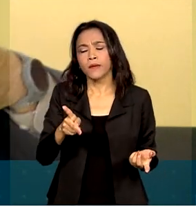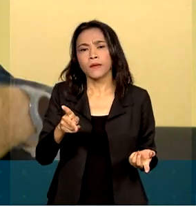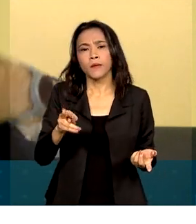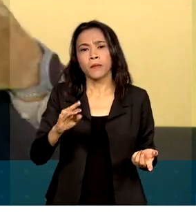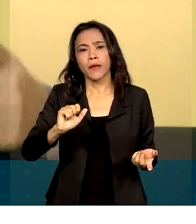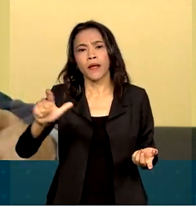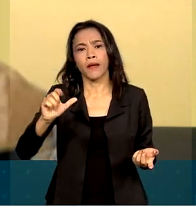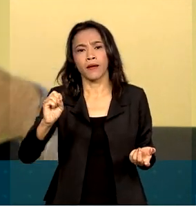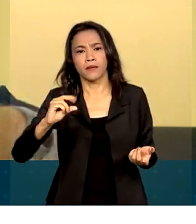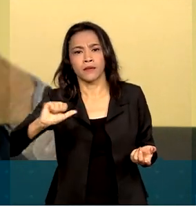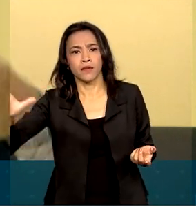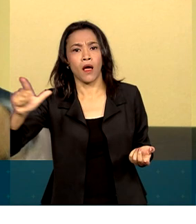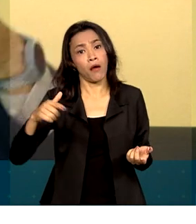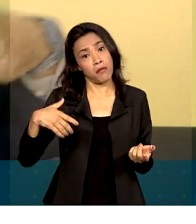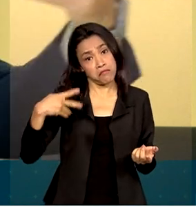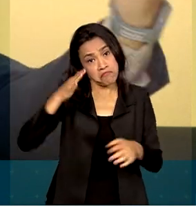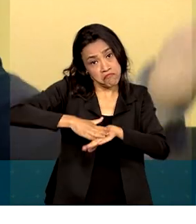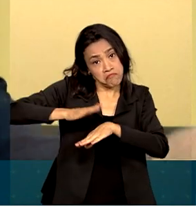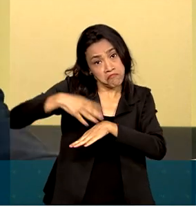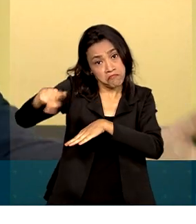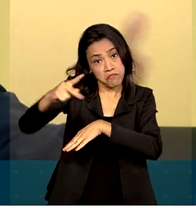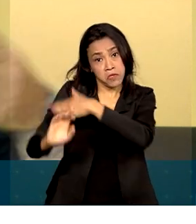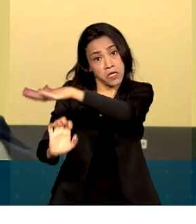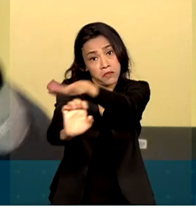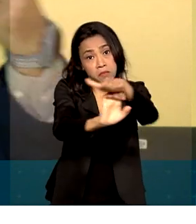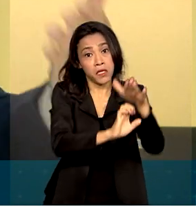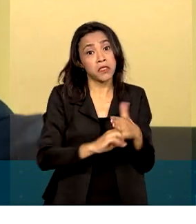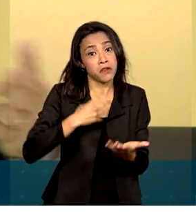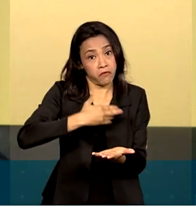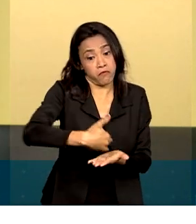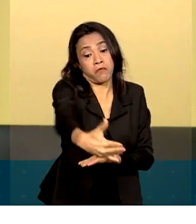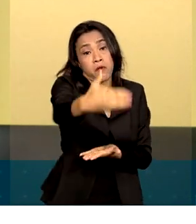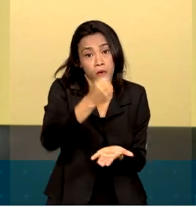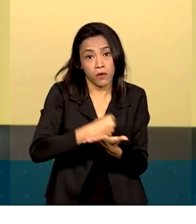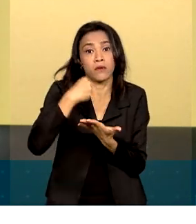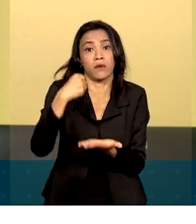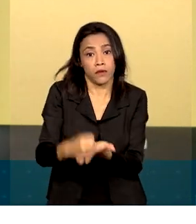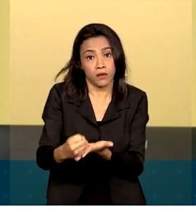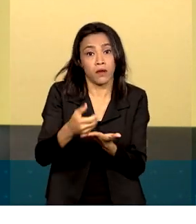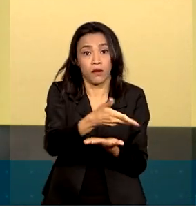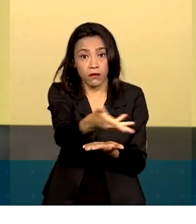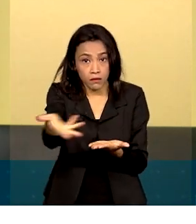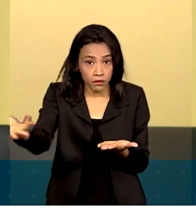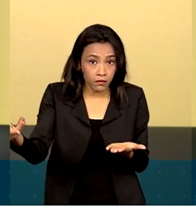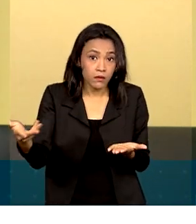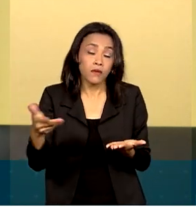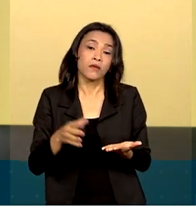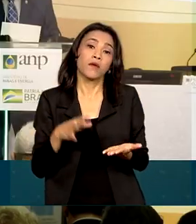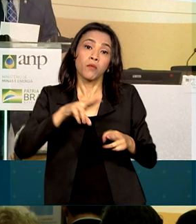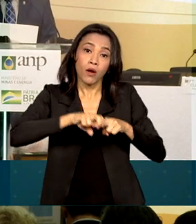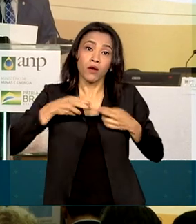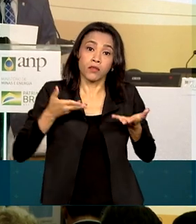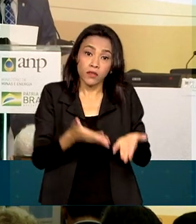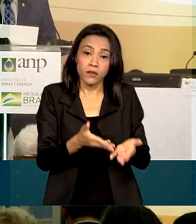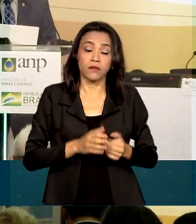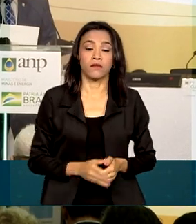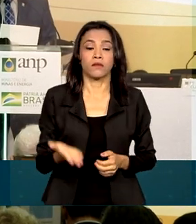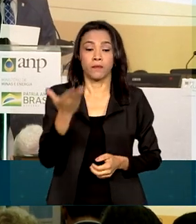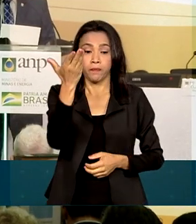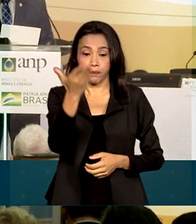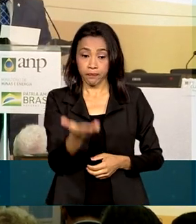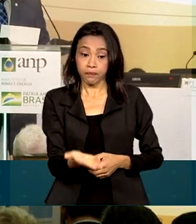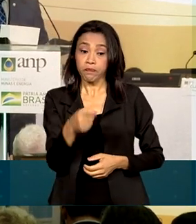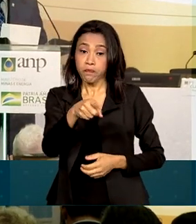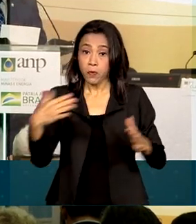as escolhas que as empresas vão fazer de contratação de bens e serviços a partir disso, tudo isso. O Ministério de